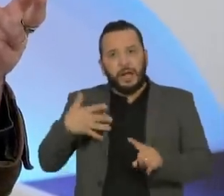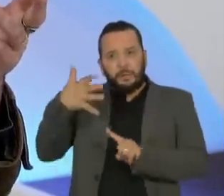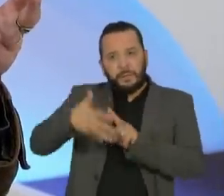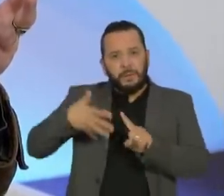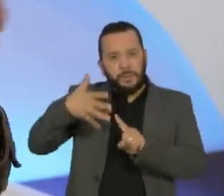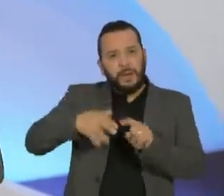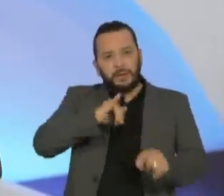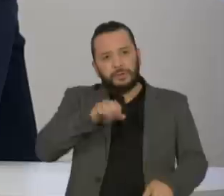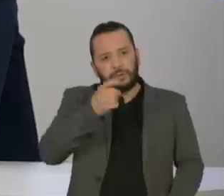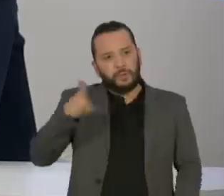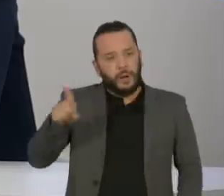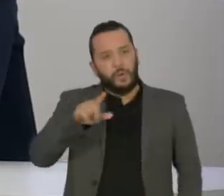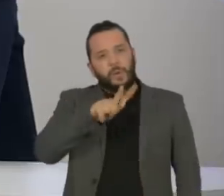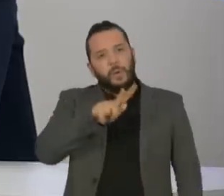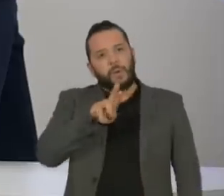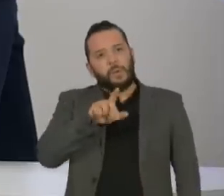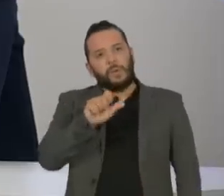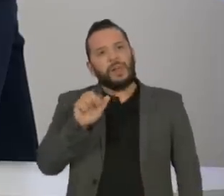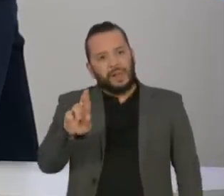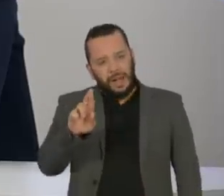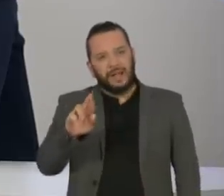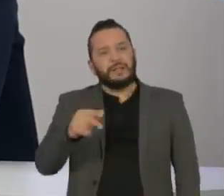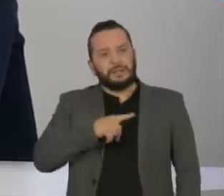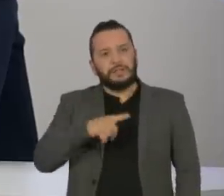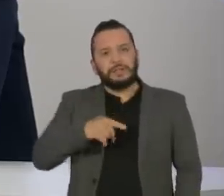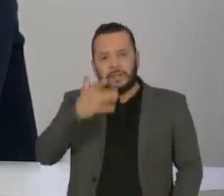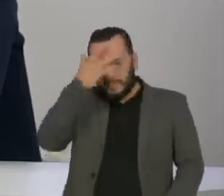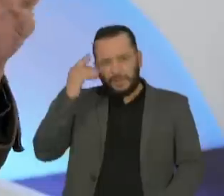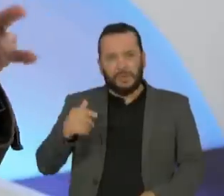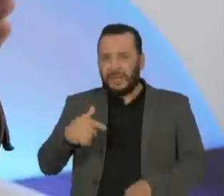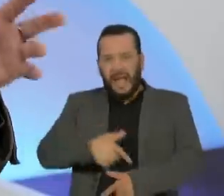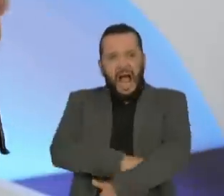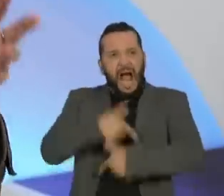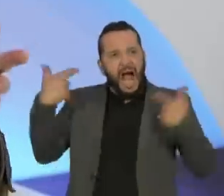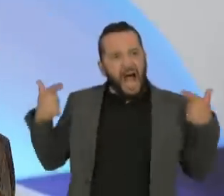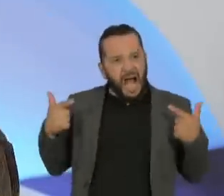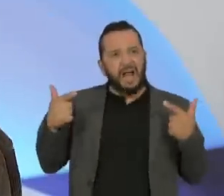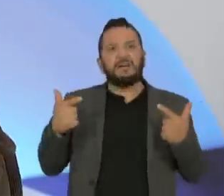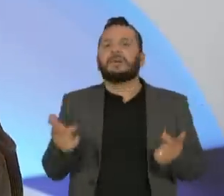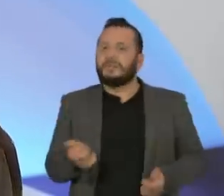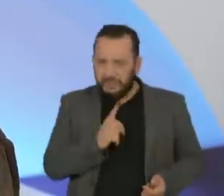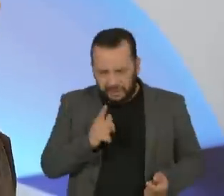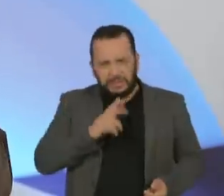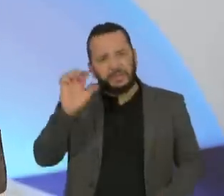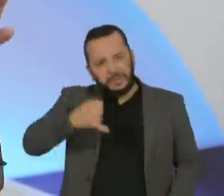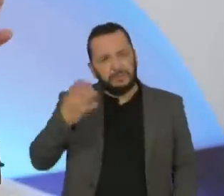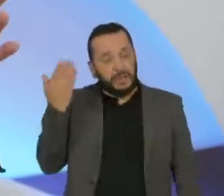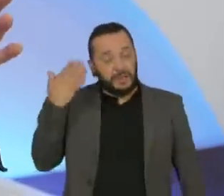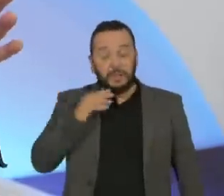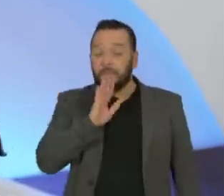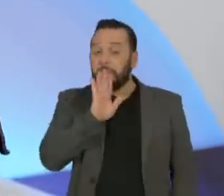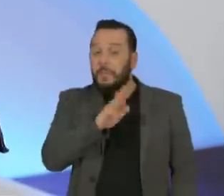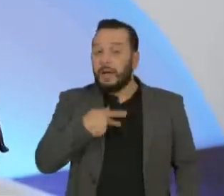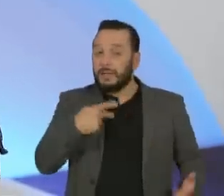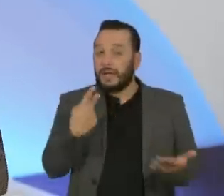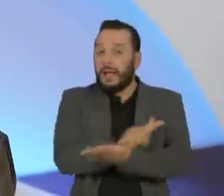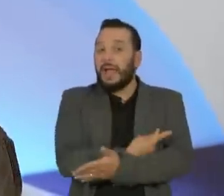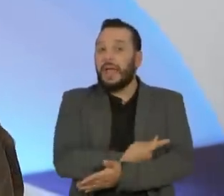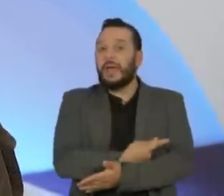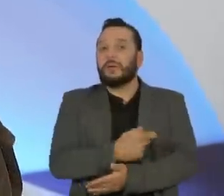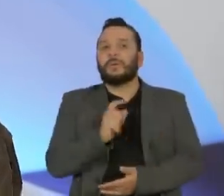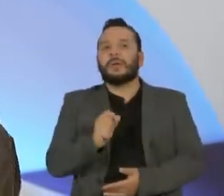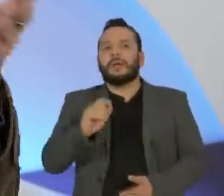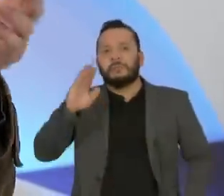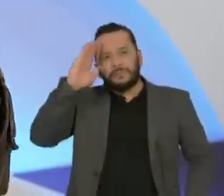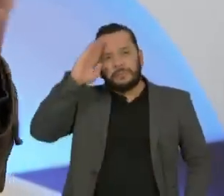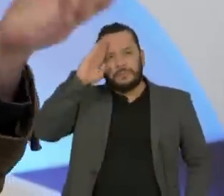nos armazéns estavam todos cheios de armas, todo mundo amarelou na hora, então a coisa era uma coisa que existia. O grande erro desses militares